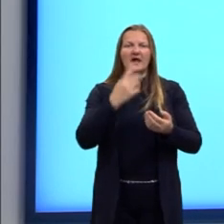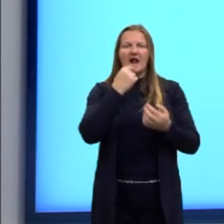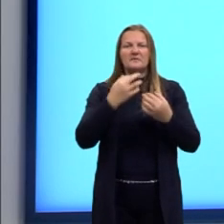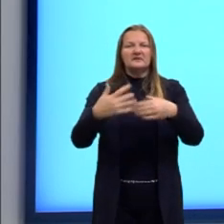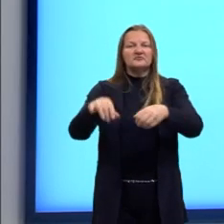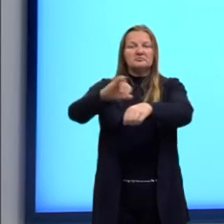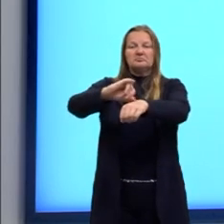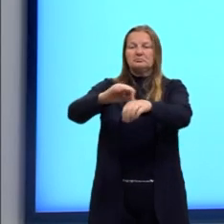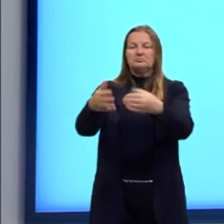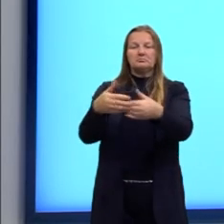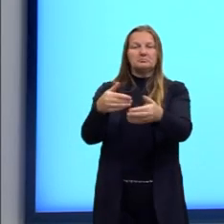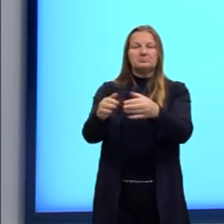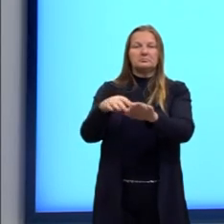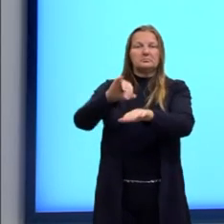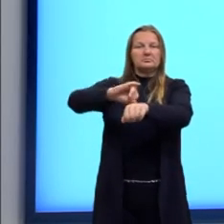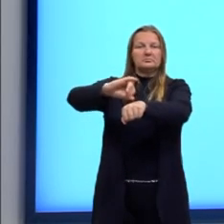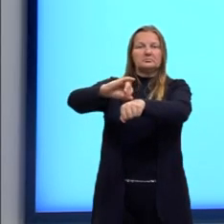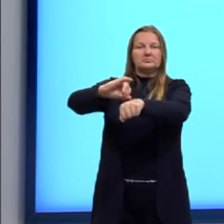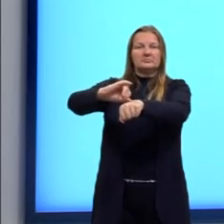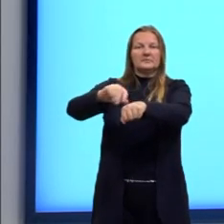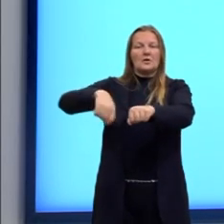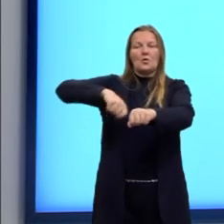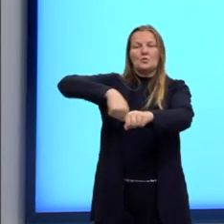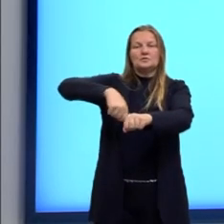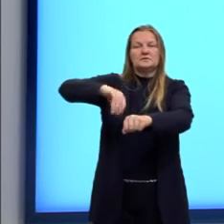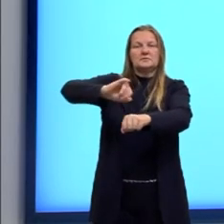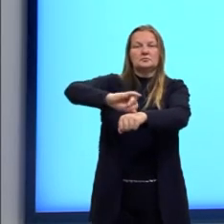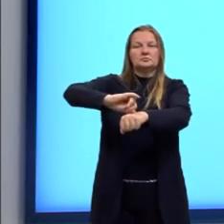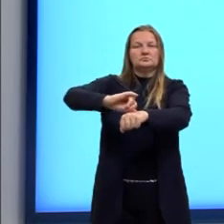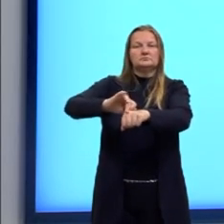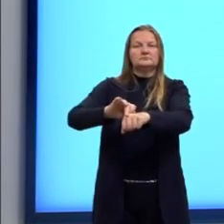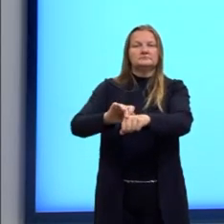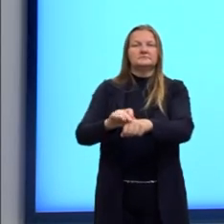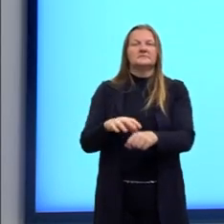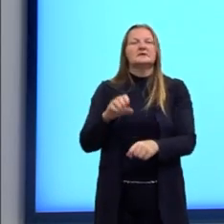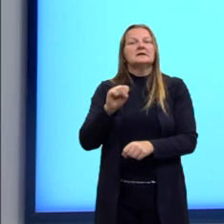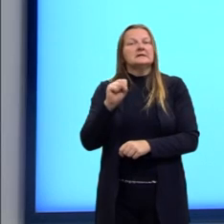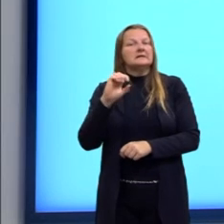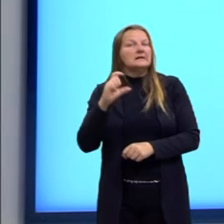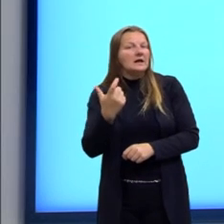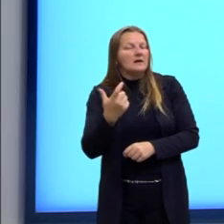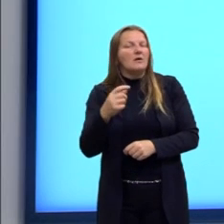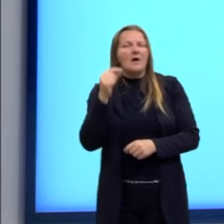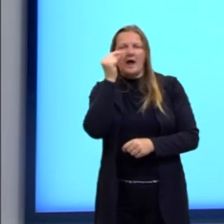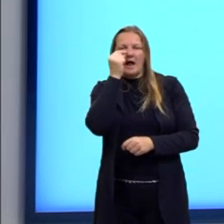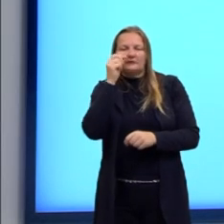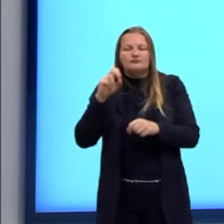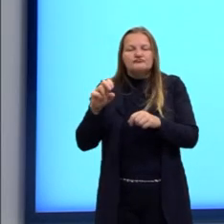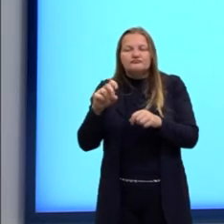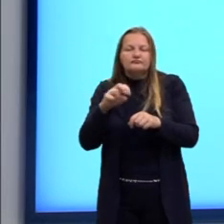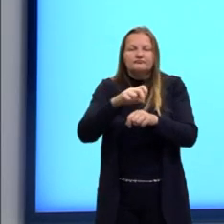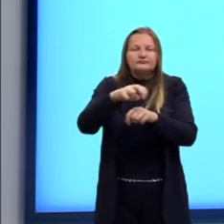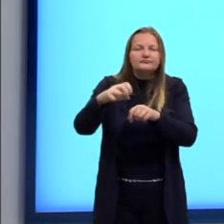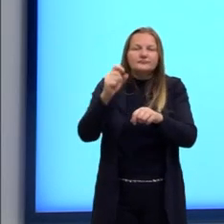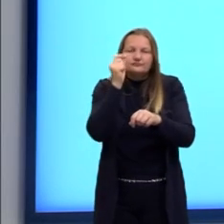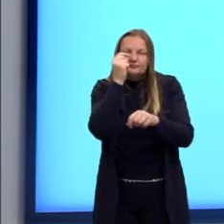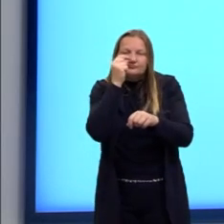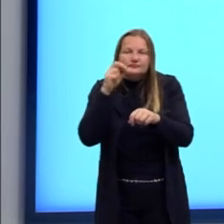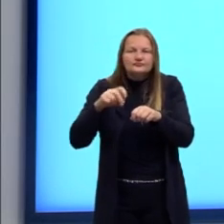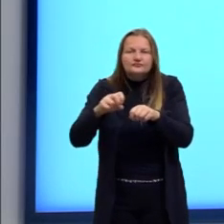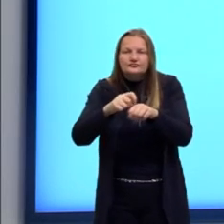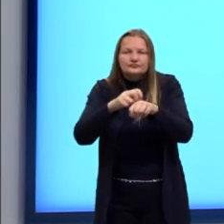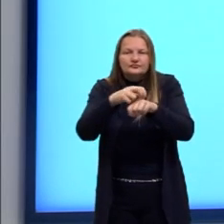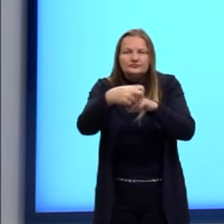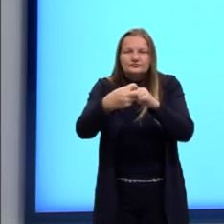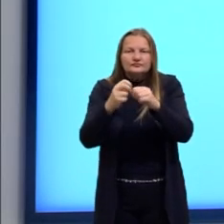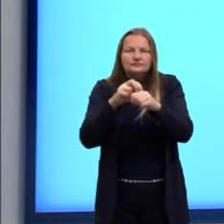desprotegidos, né? Deixar ali na cozinha, tirado. Claro que vai chamar ratos, né? Os ratos, eles são atraídos pelo